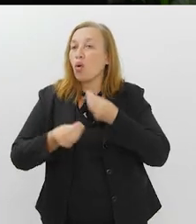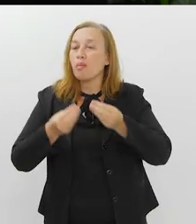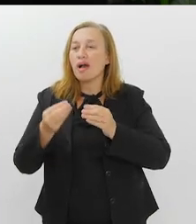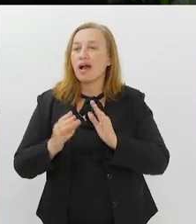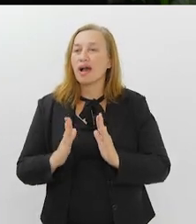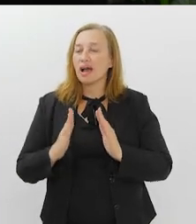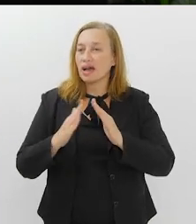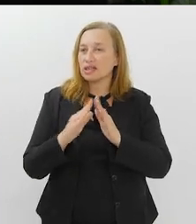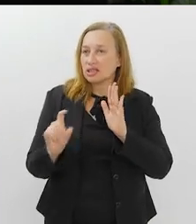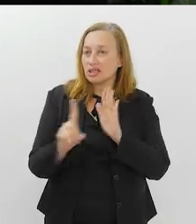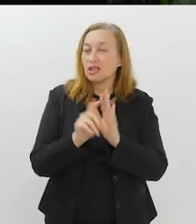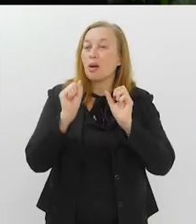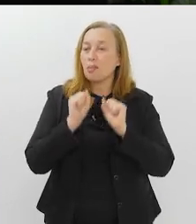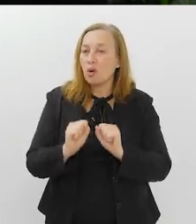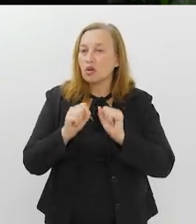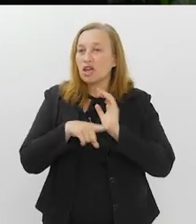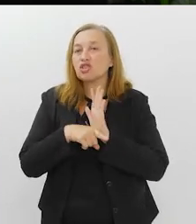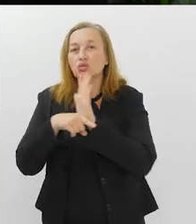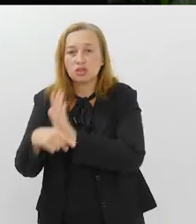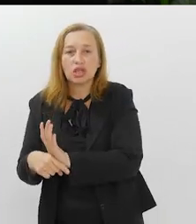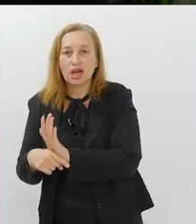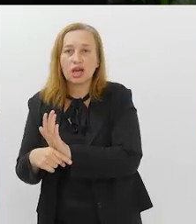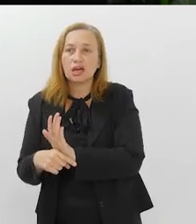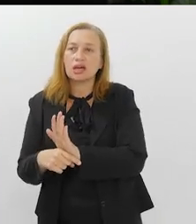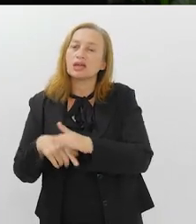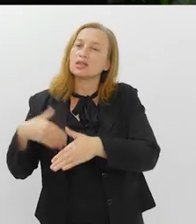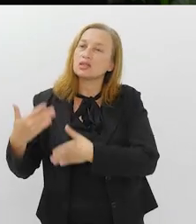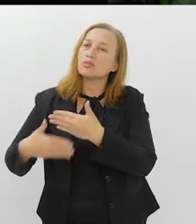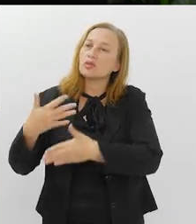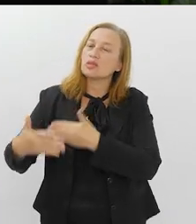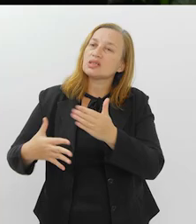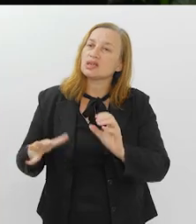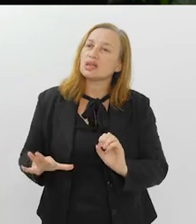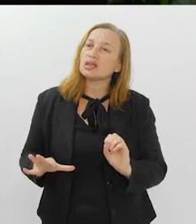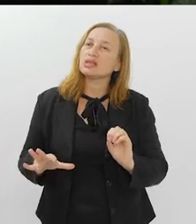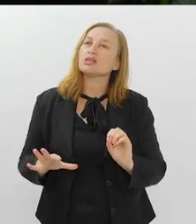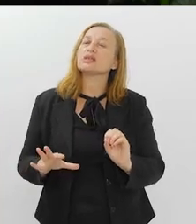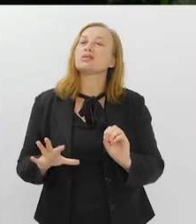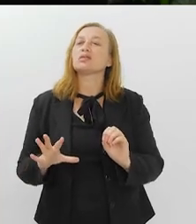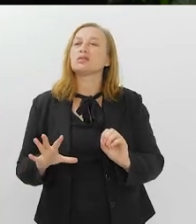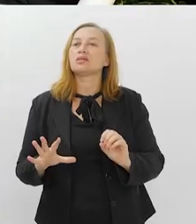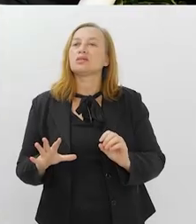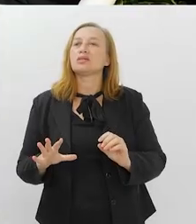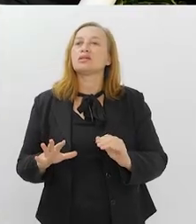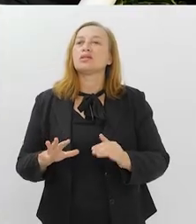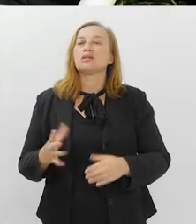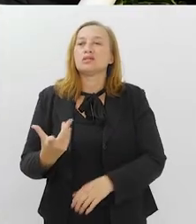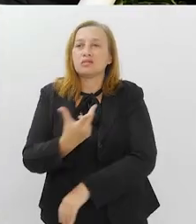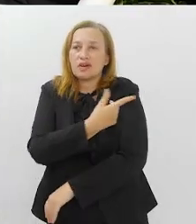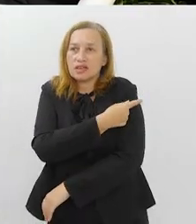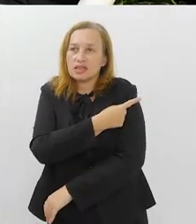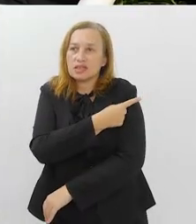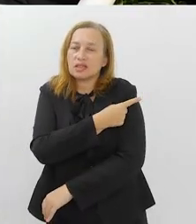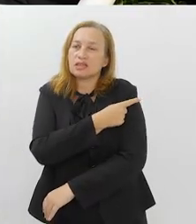forma que as casas legislativas, elas podem contribuir nesse processo de recuperação da nossa cobertura vacinal?